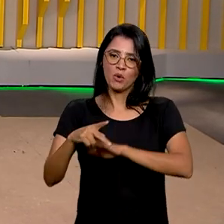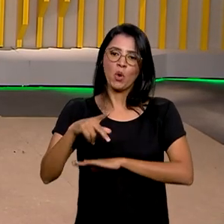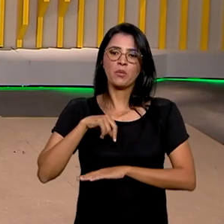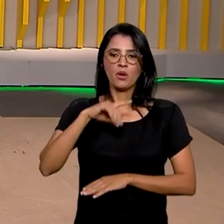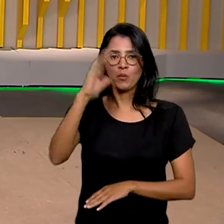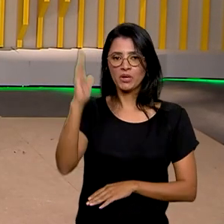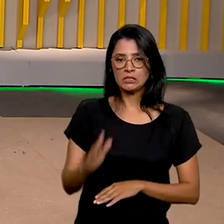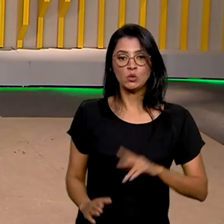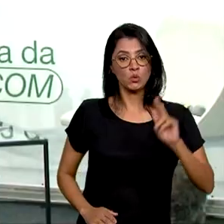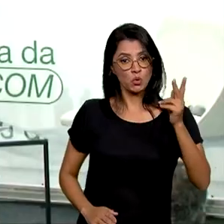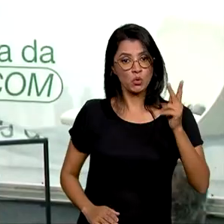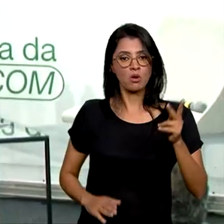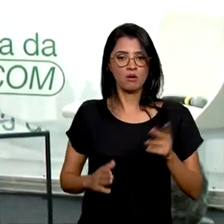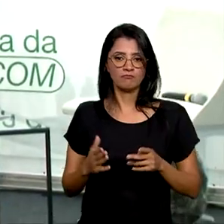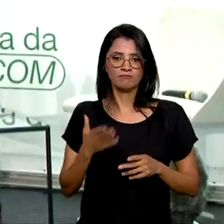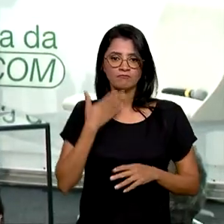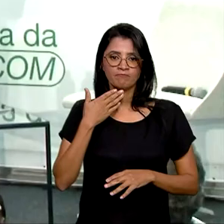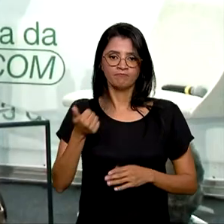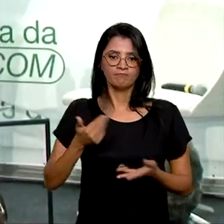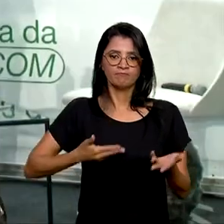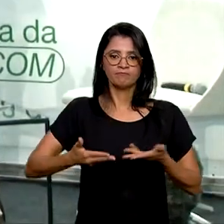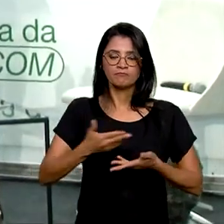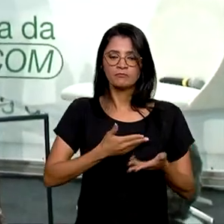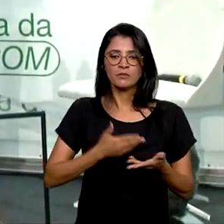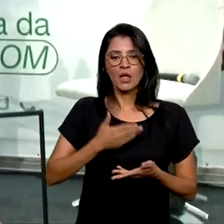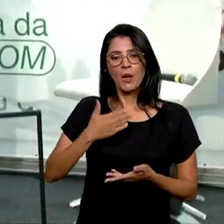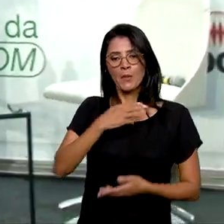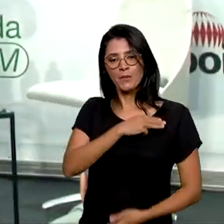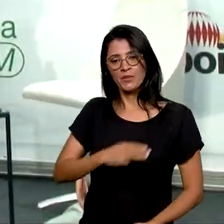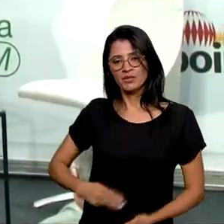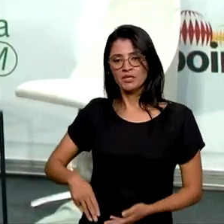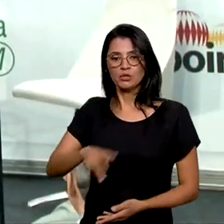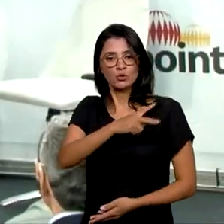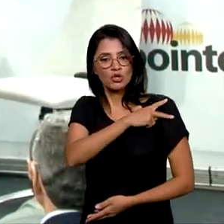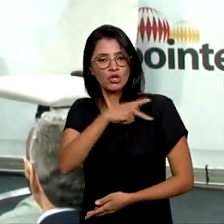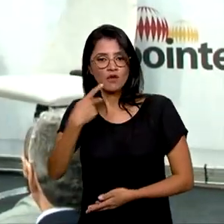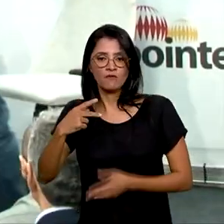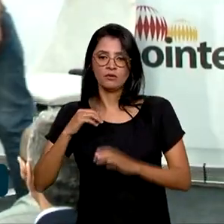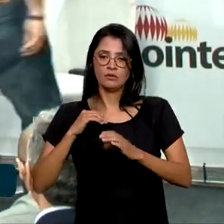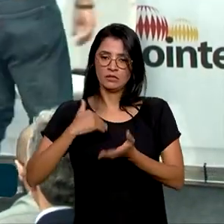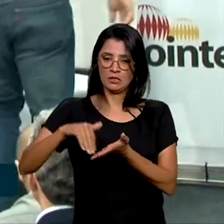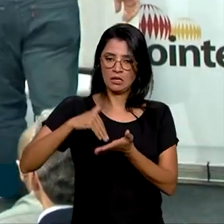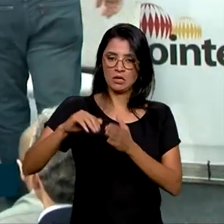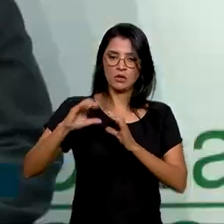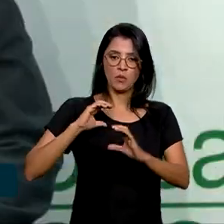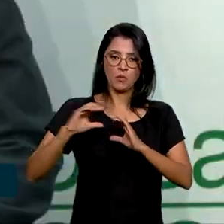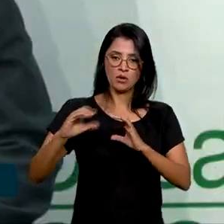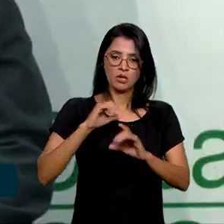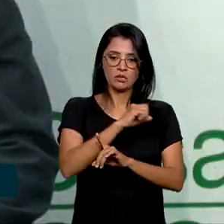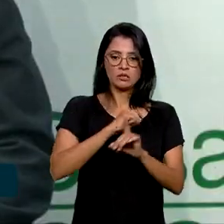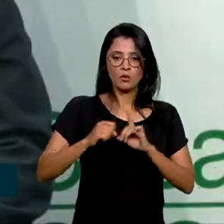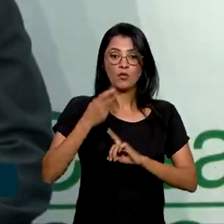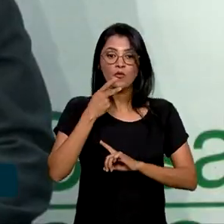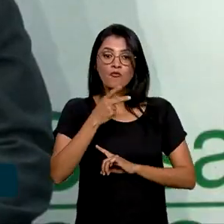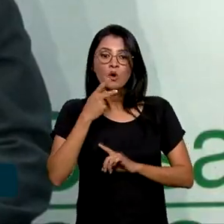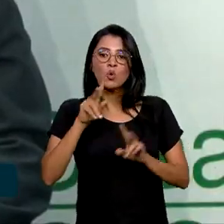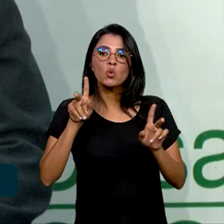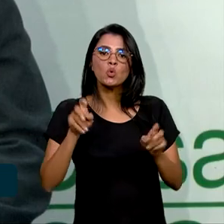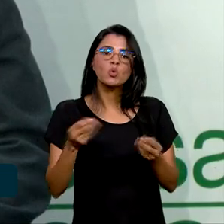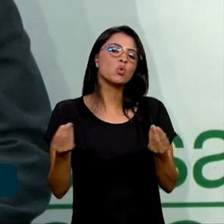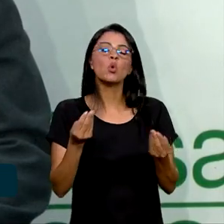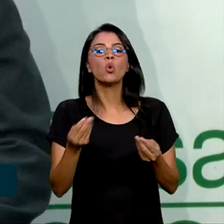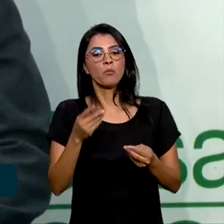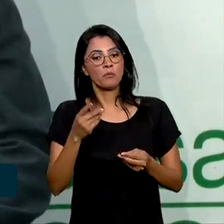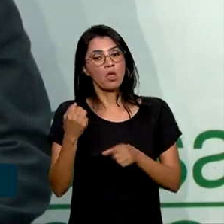com o Uruguai. O ministro-chefe da Secretaria de Comunicação Social falou sobre as obras do PAC que estão previstas para a